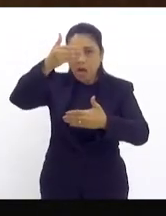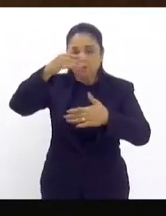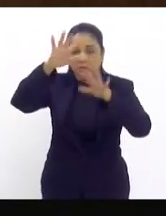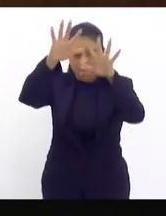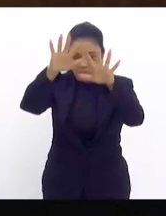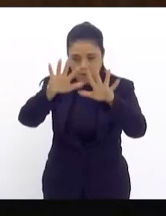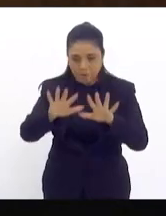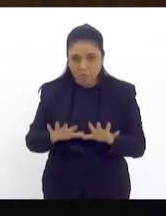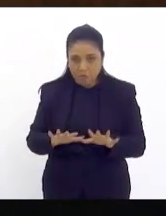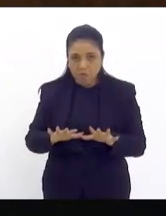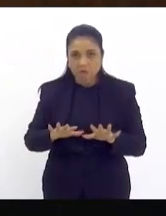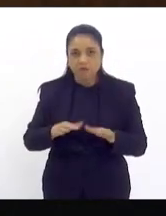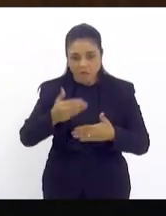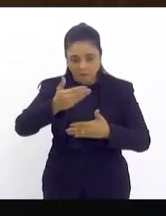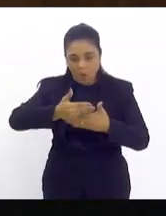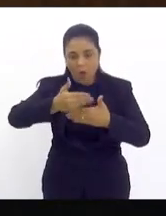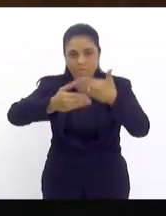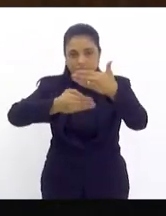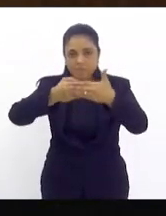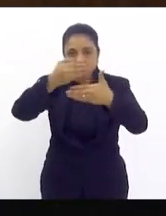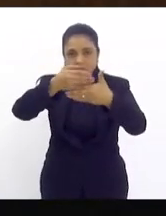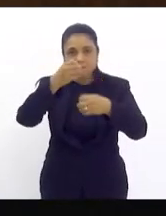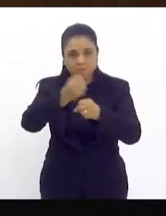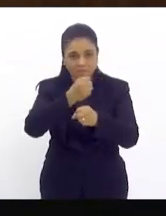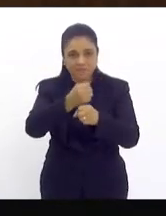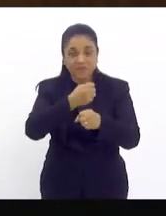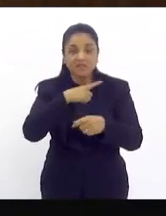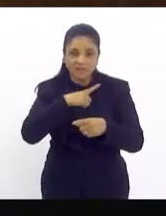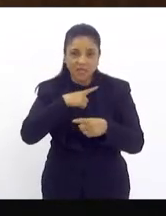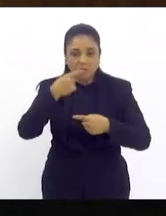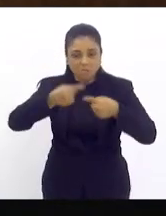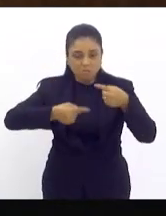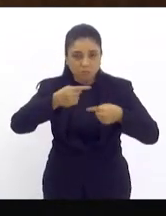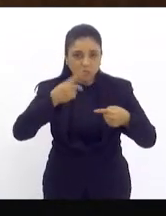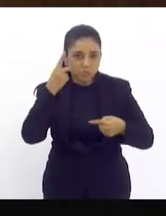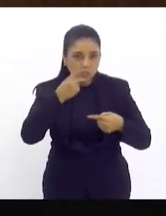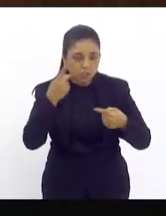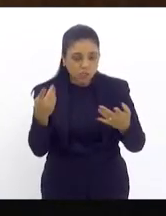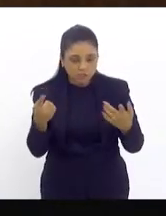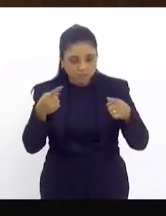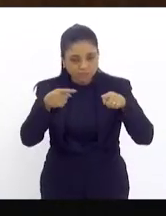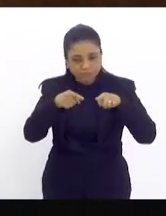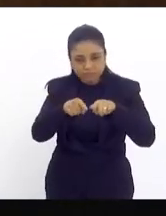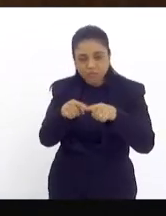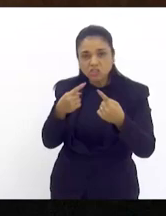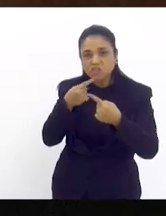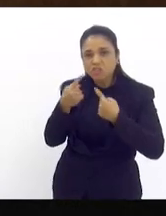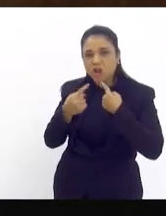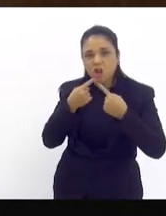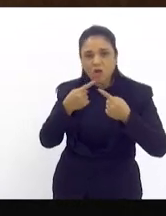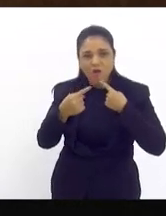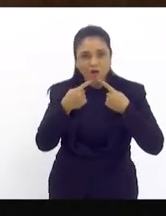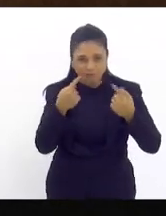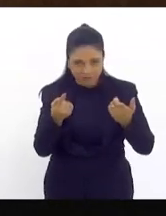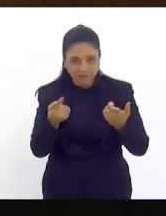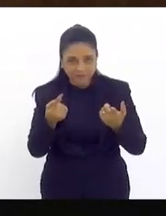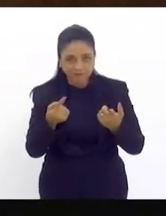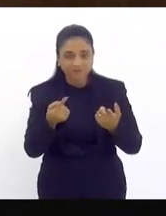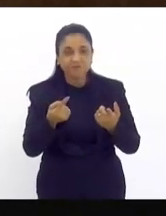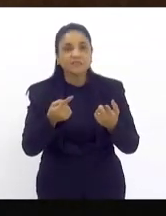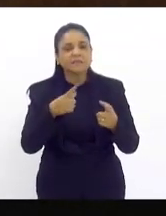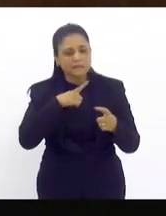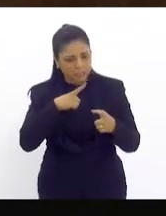quando a gente fala de moradia digna nós temos políticas transversais que dialogam então tem lugares que dá pra